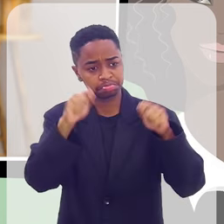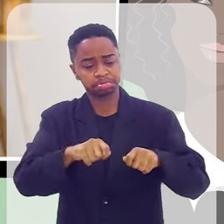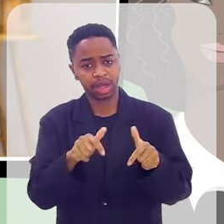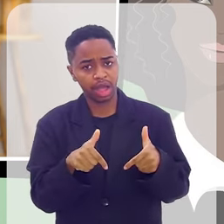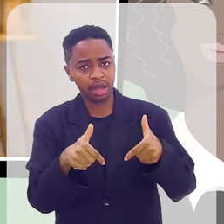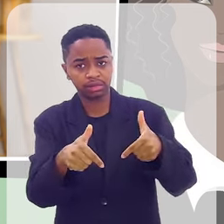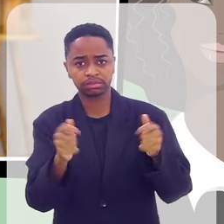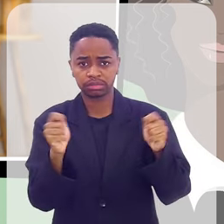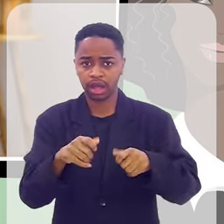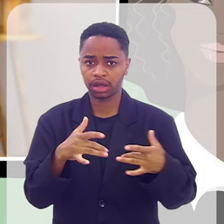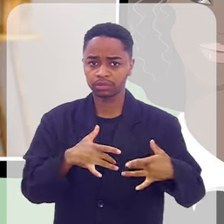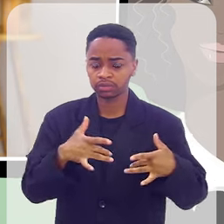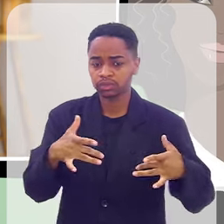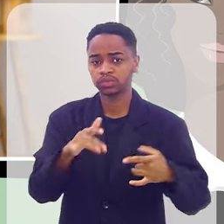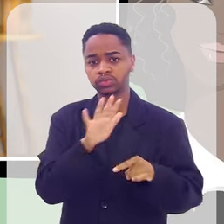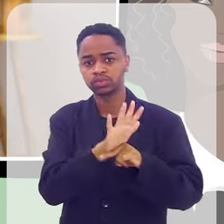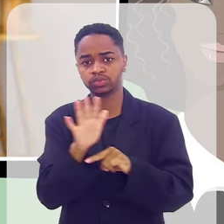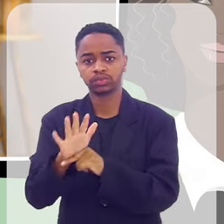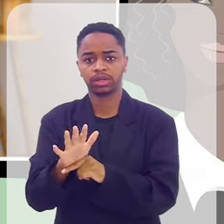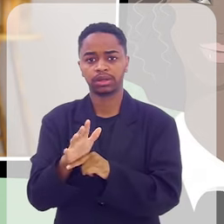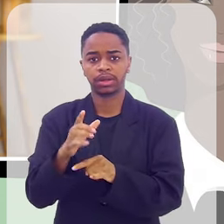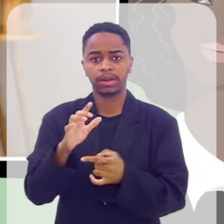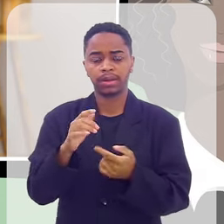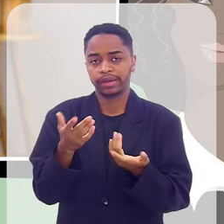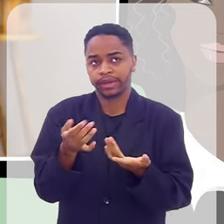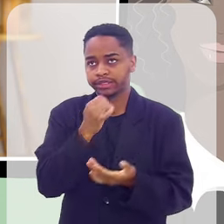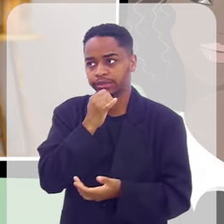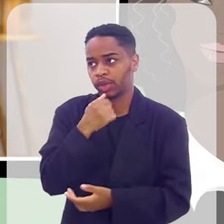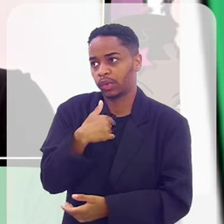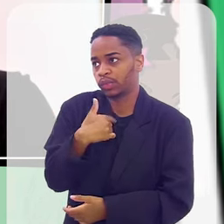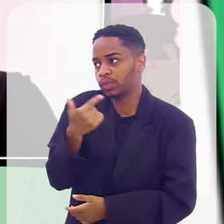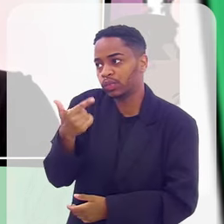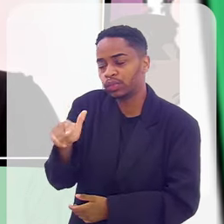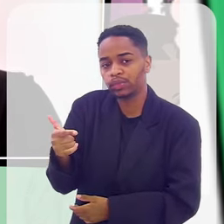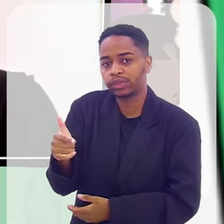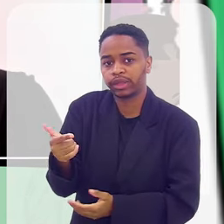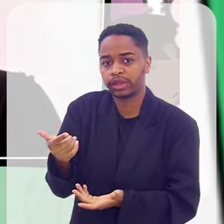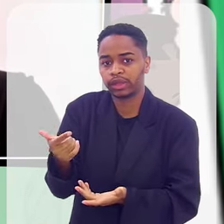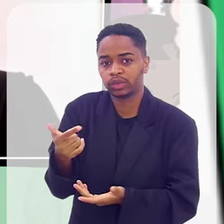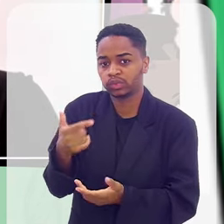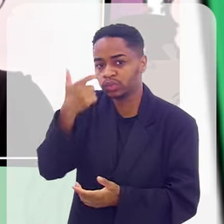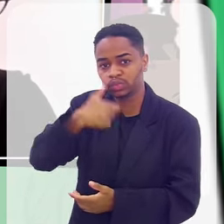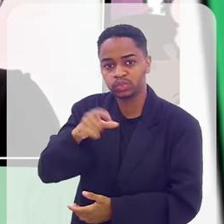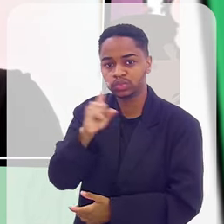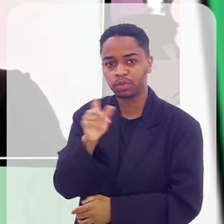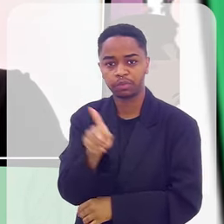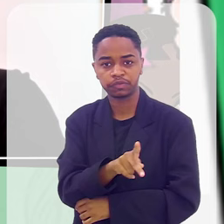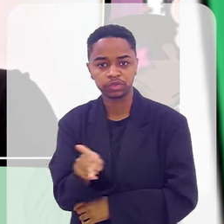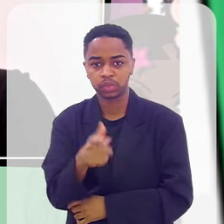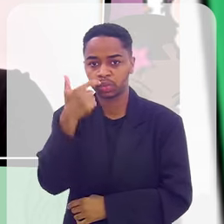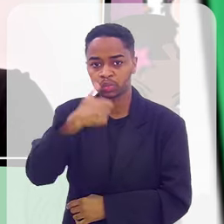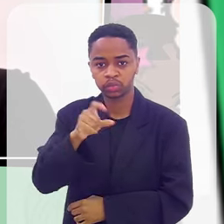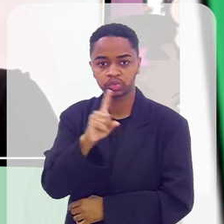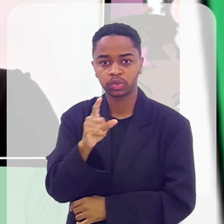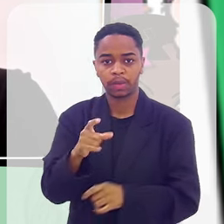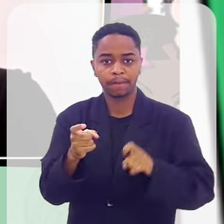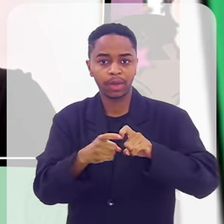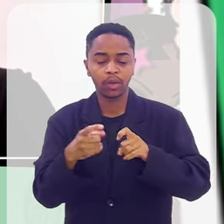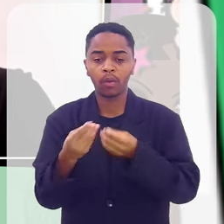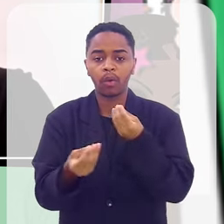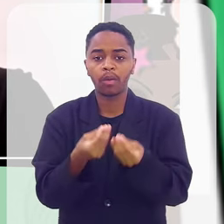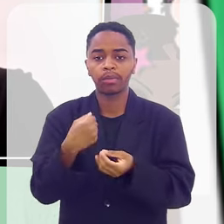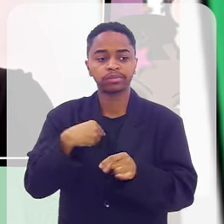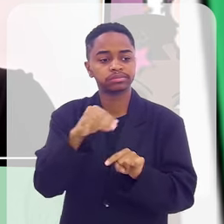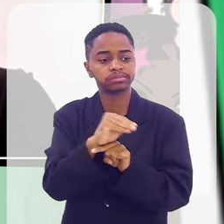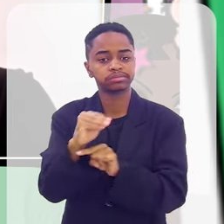pode fazer a diferença na vida. Ah, não, mas eu não sou professora, eu não sou médica, como que eu vou